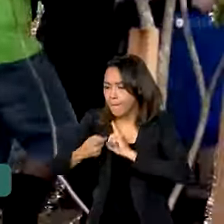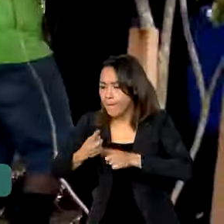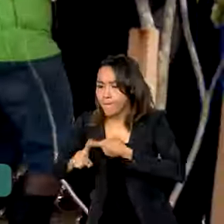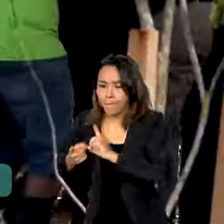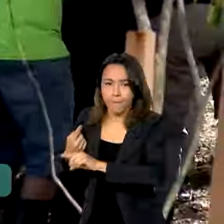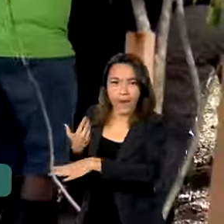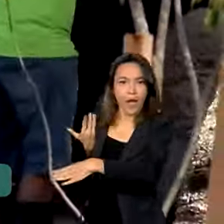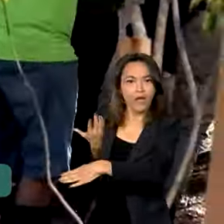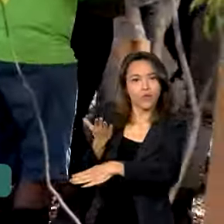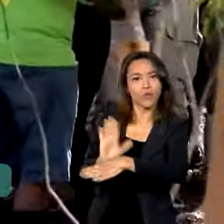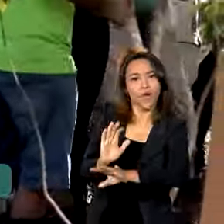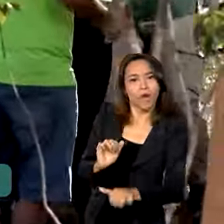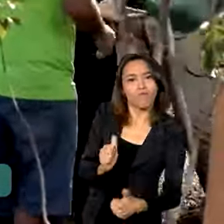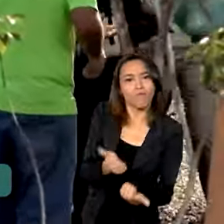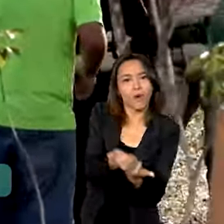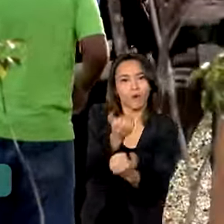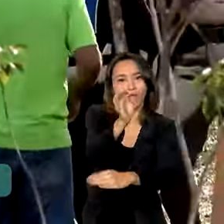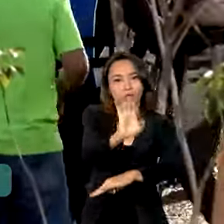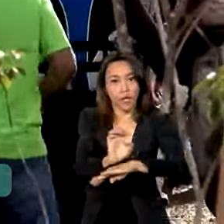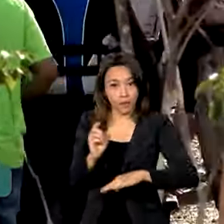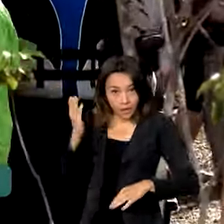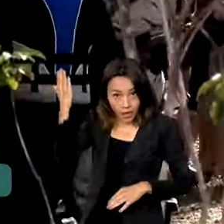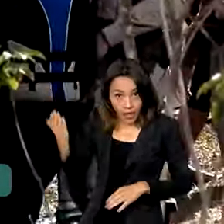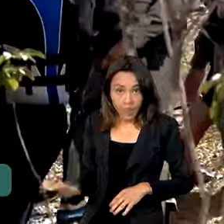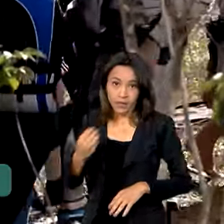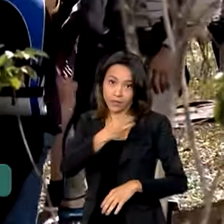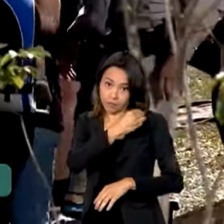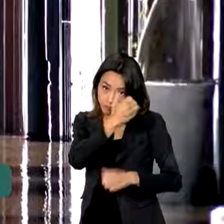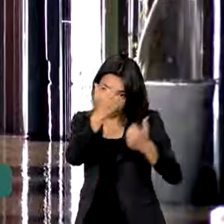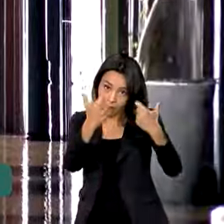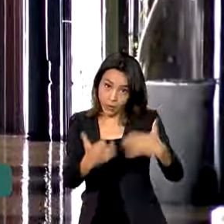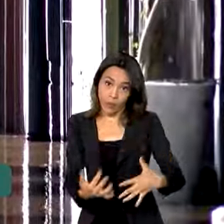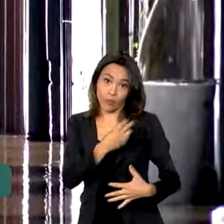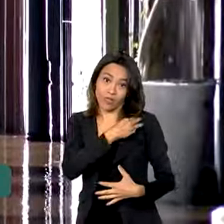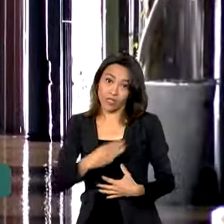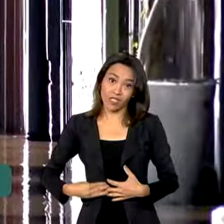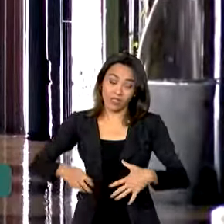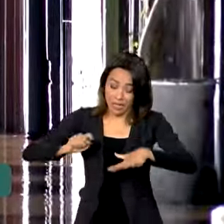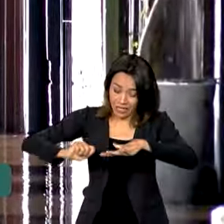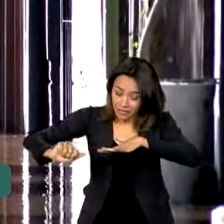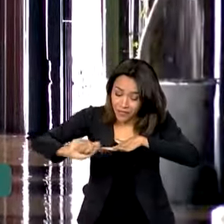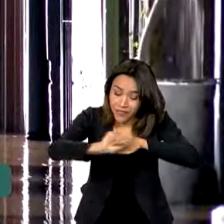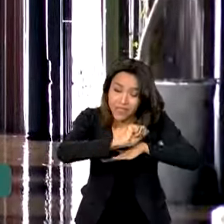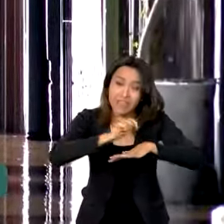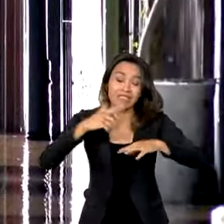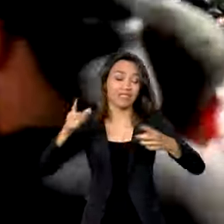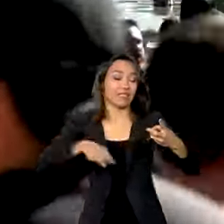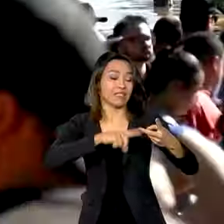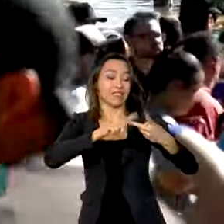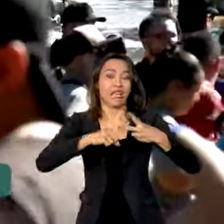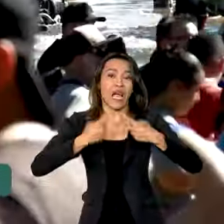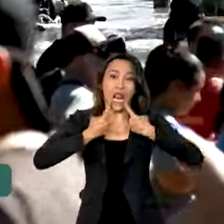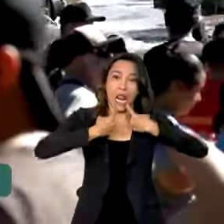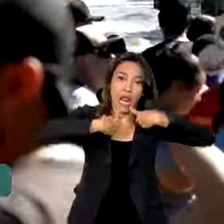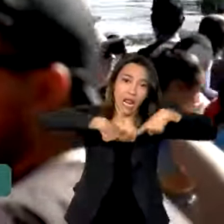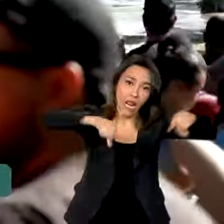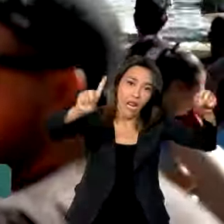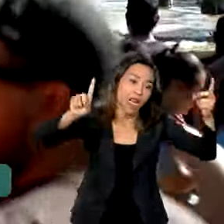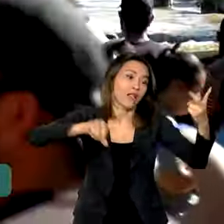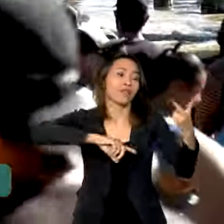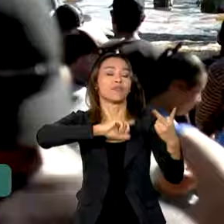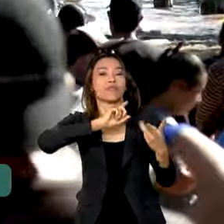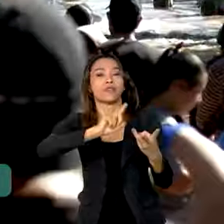do Sul, o ministro afirmou que a disseminação das chamadas fake news, as denúncias de violência em abrigos e roubos de